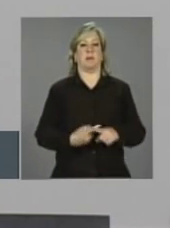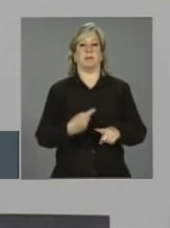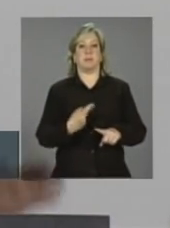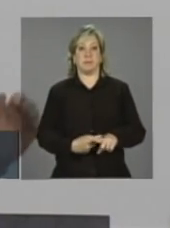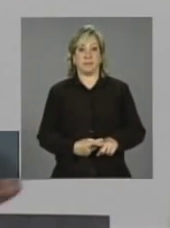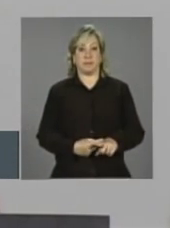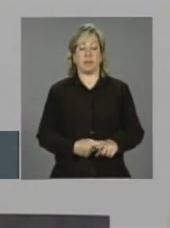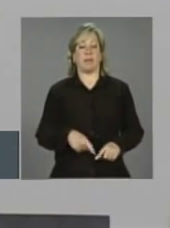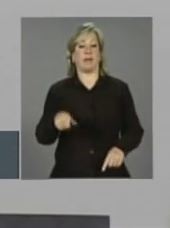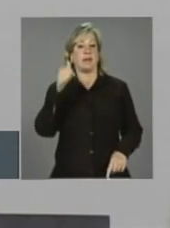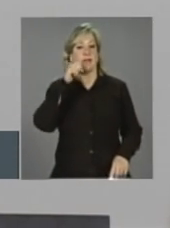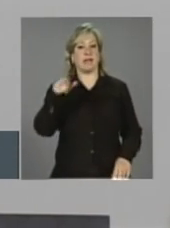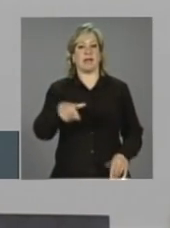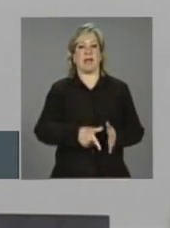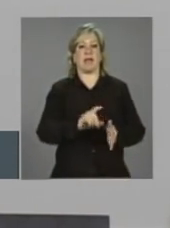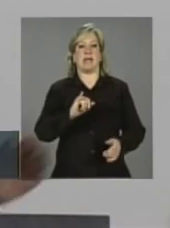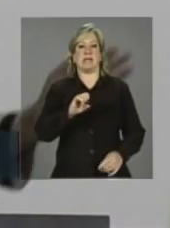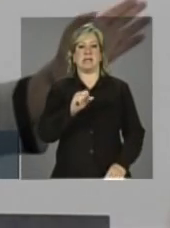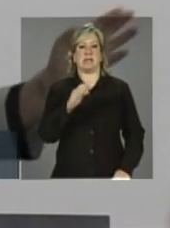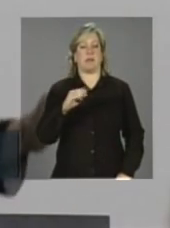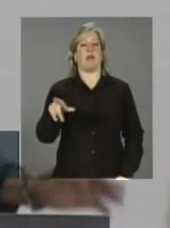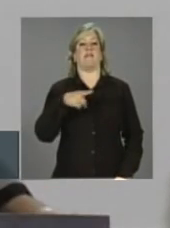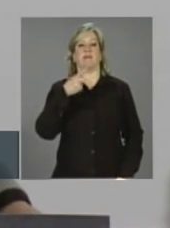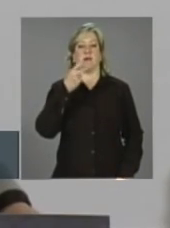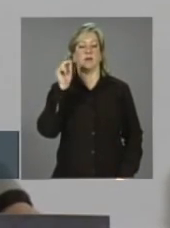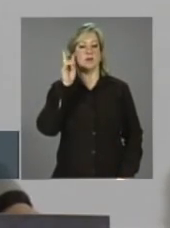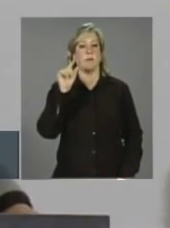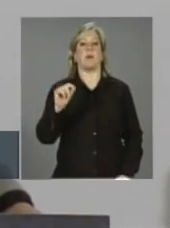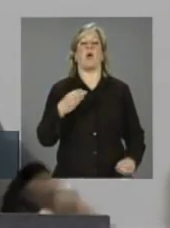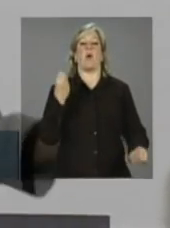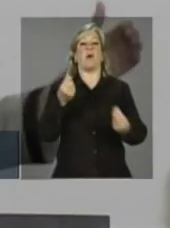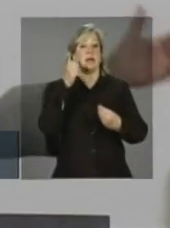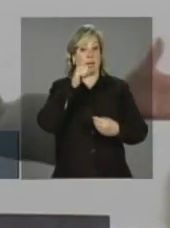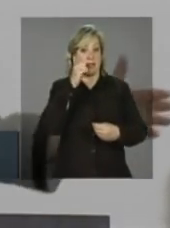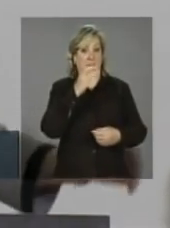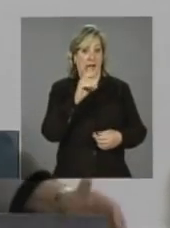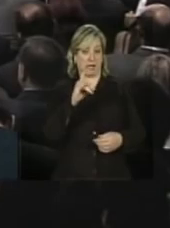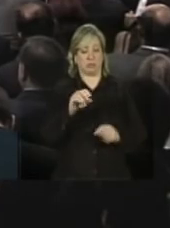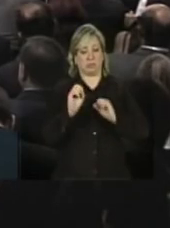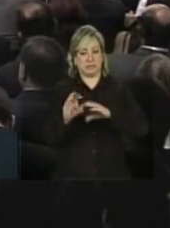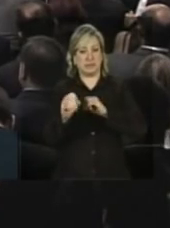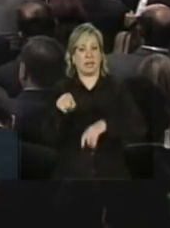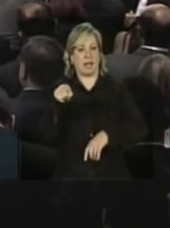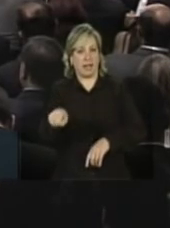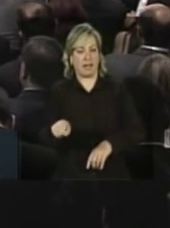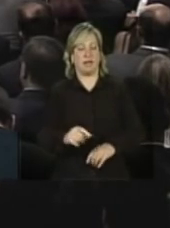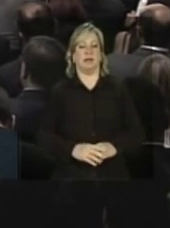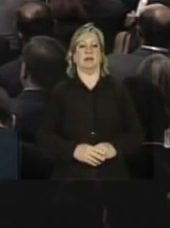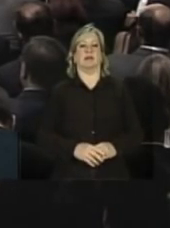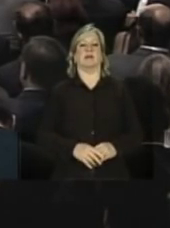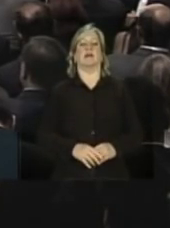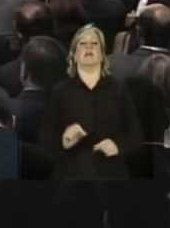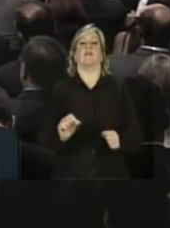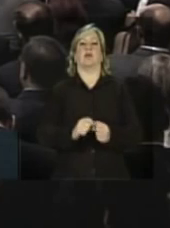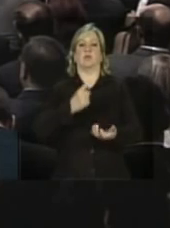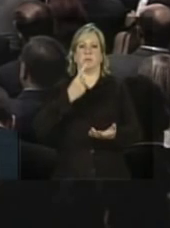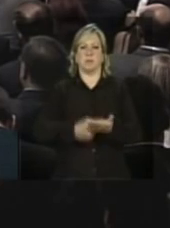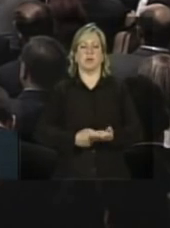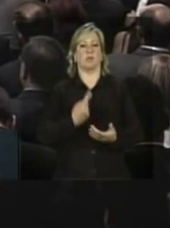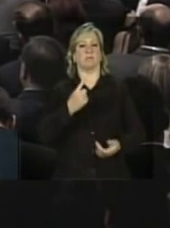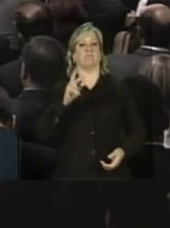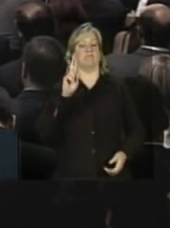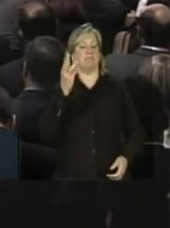disse aqui a Isabel, a orientadora de crédito dela, a consultora dela, cumpriu um papel